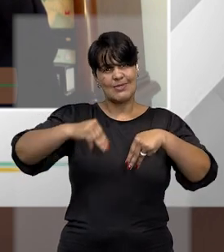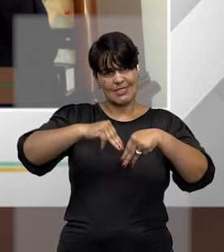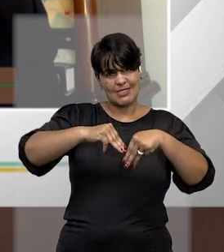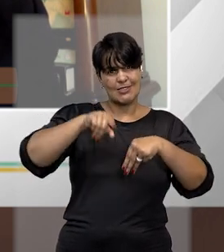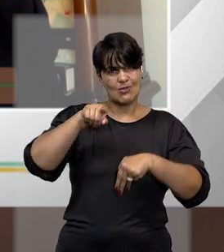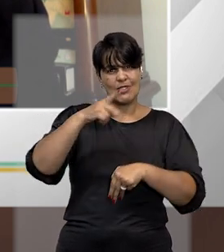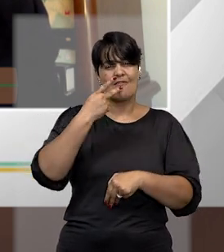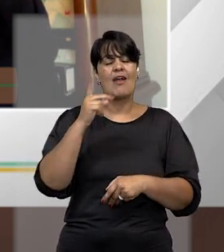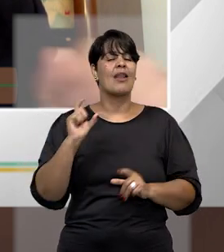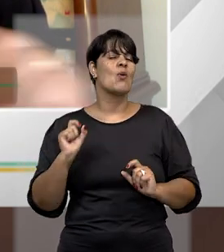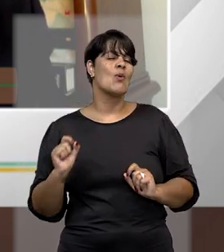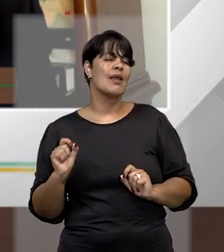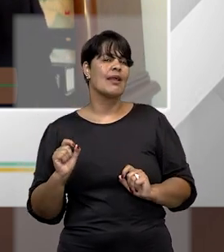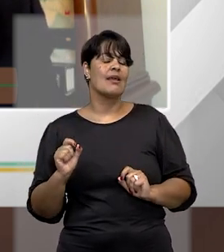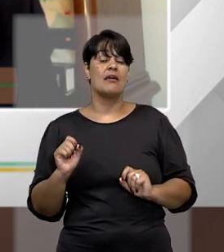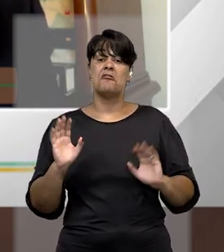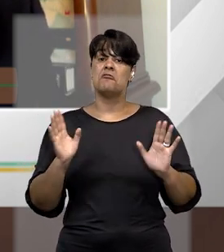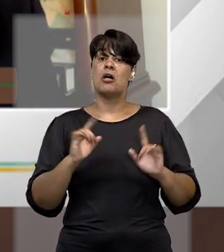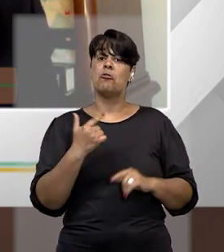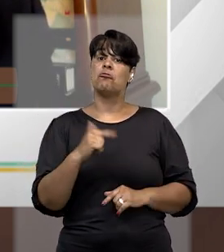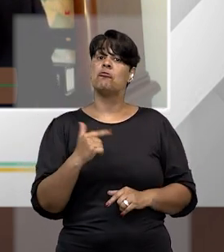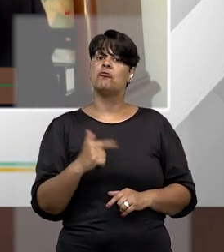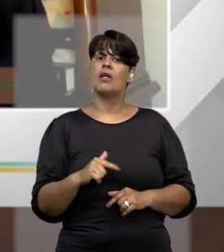simples, a Itália era um Estado democrático.